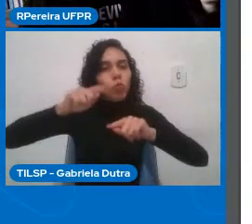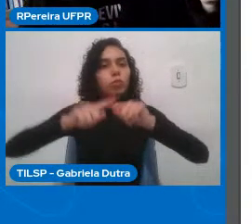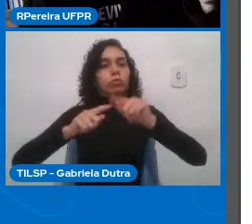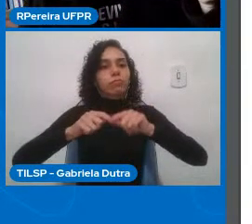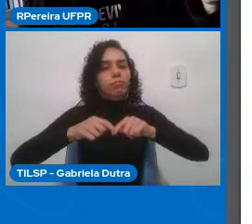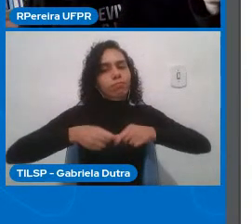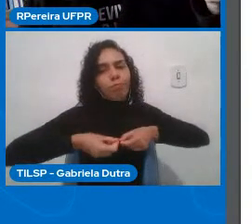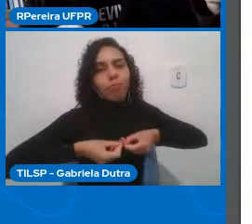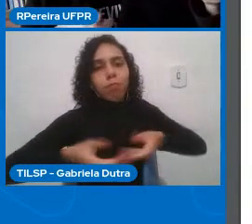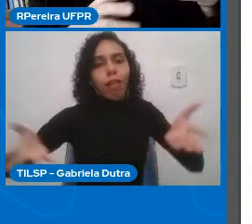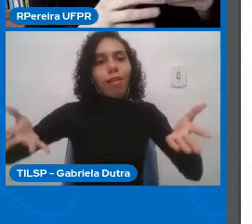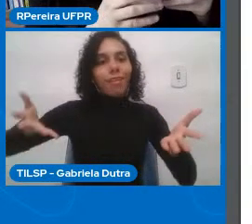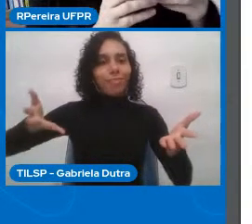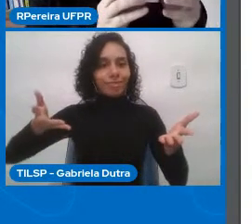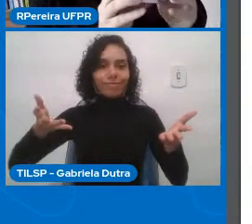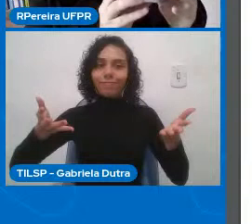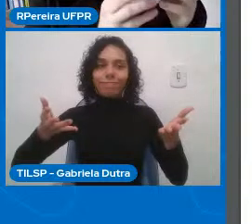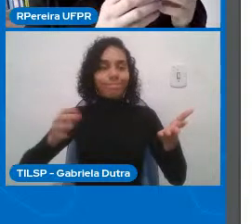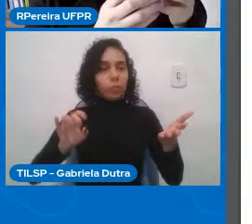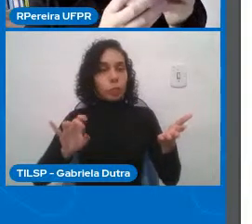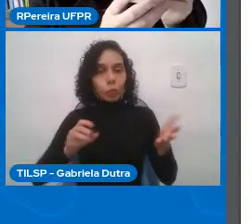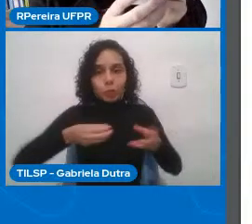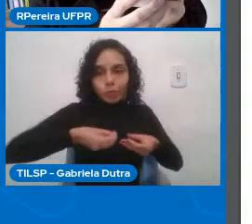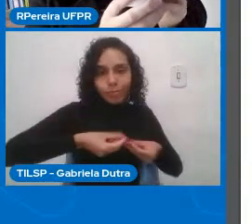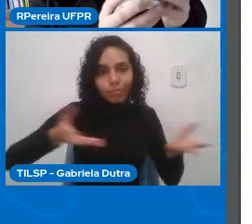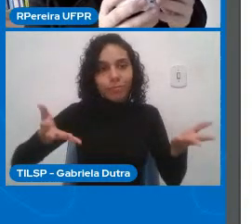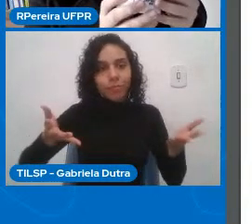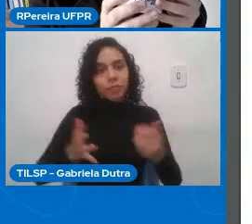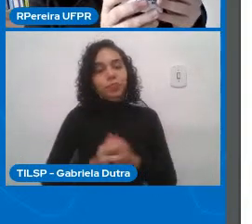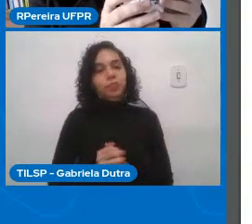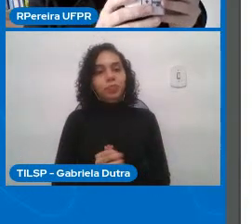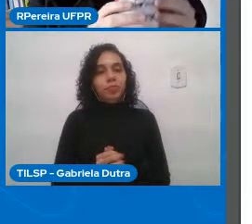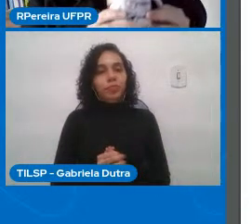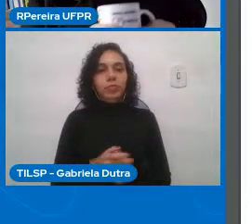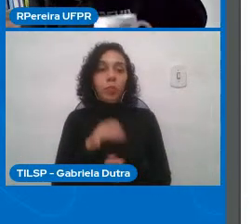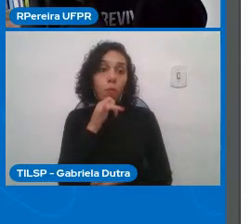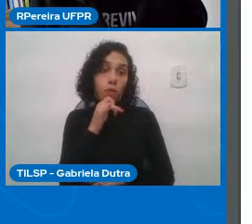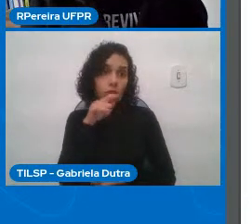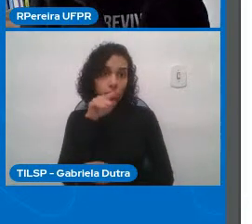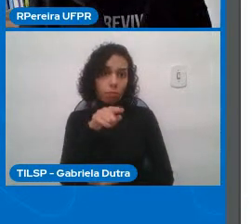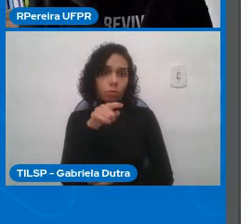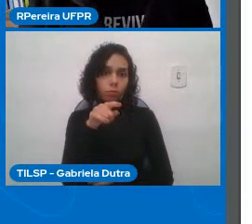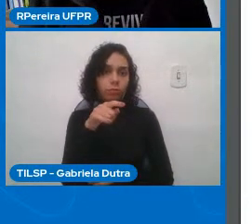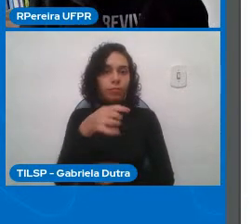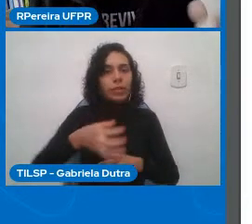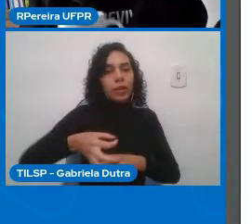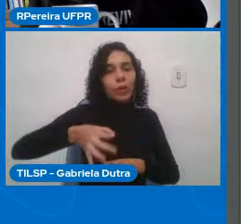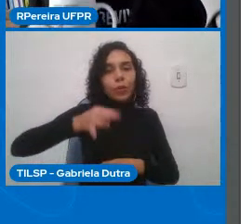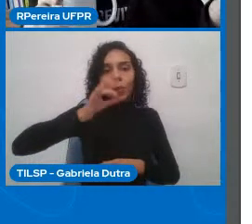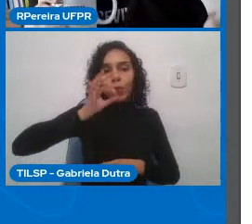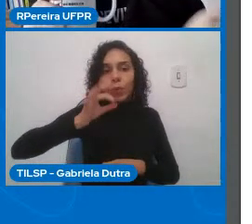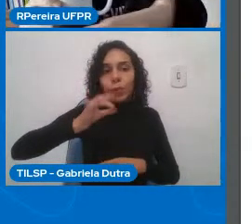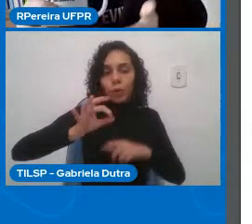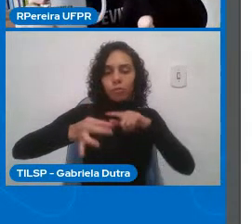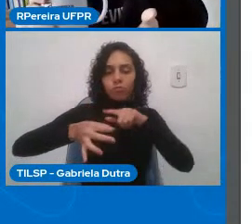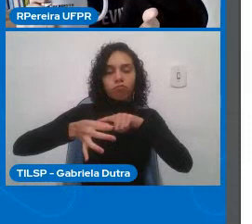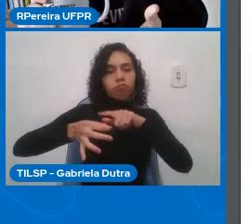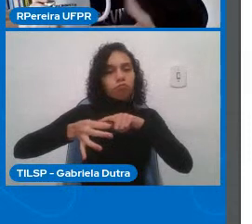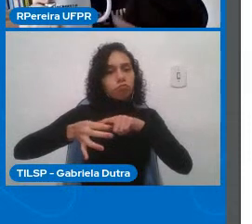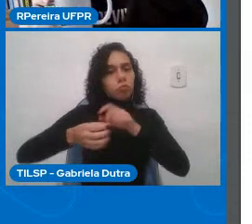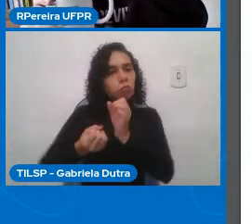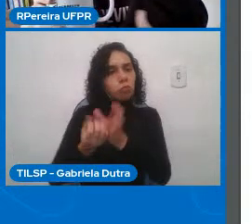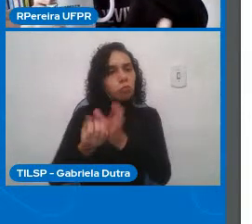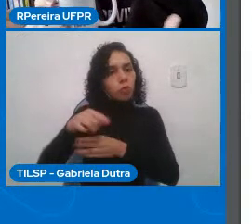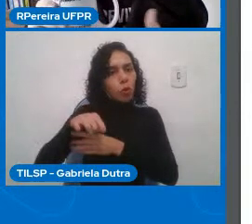argumentava que, por exemplo, uma vez que você construiu essa caneca, o mundo não é mais o mesmo, o mundo é o mundo com essa